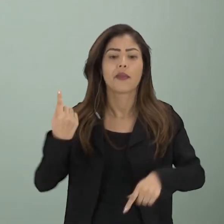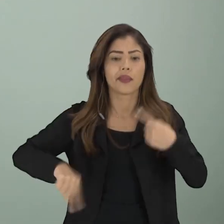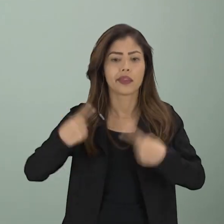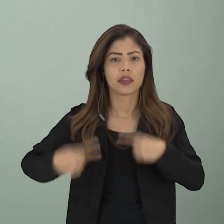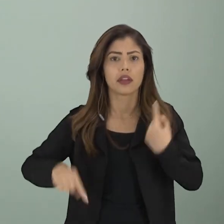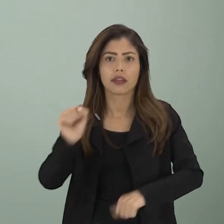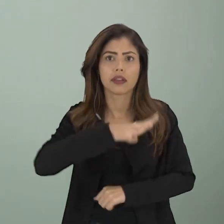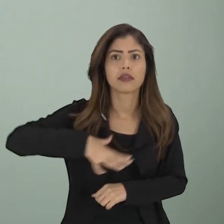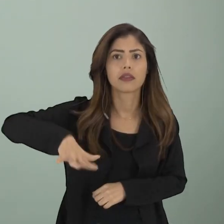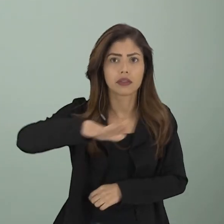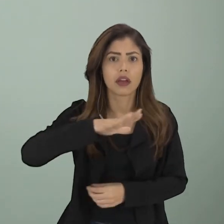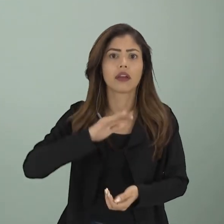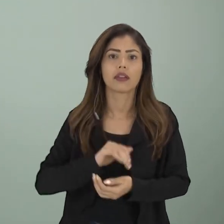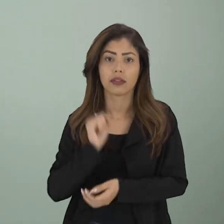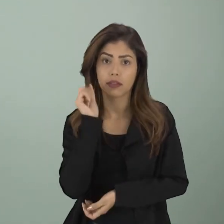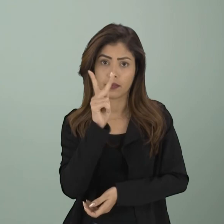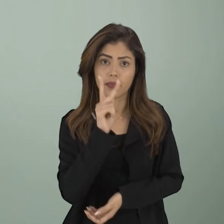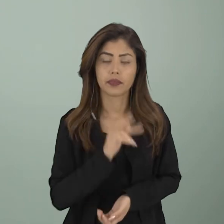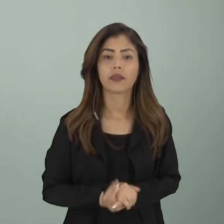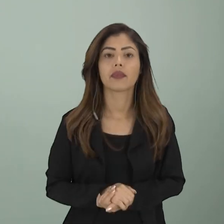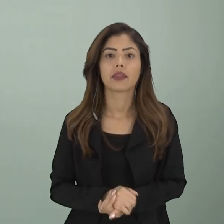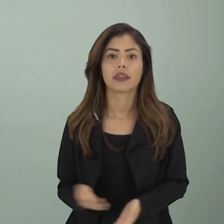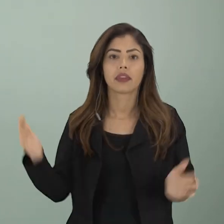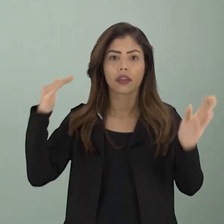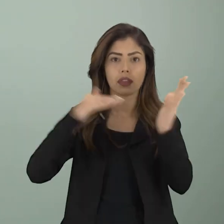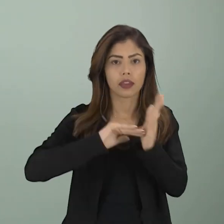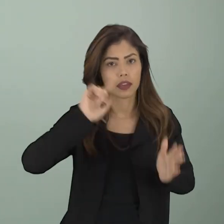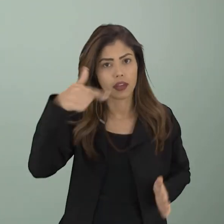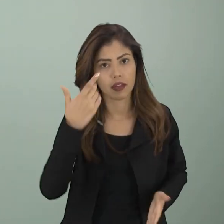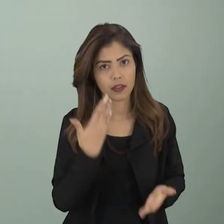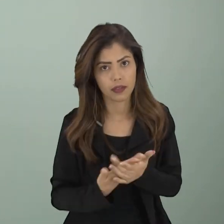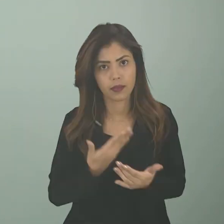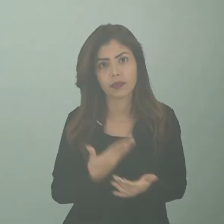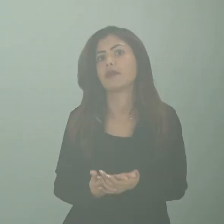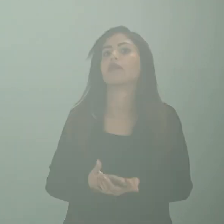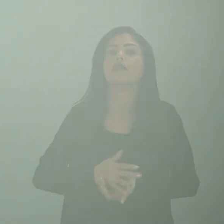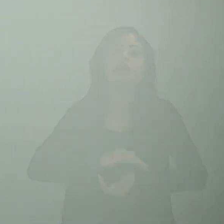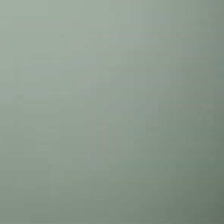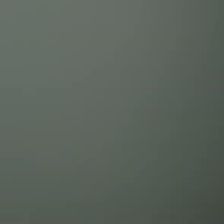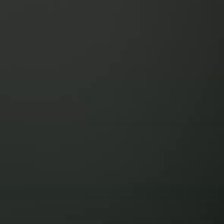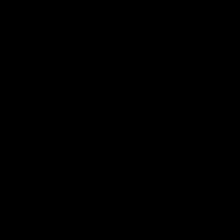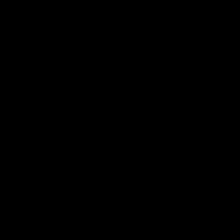política, social, ok? Então, até a próxima aula.